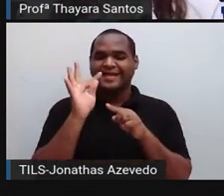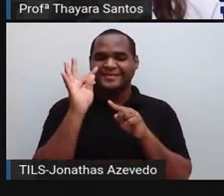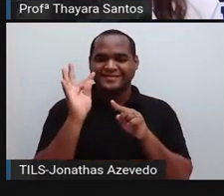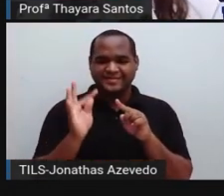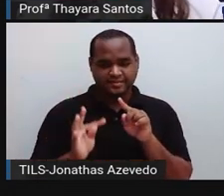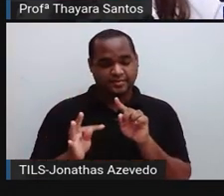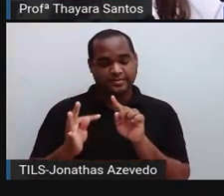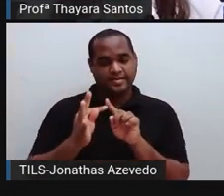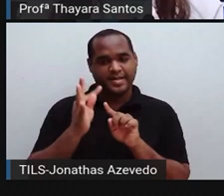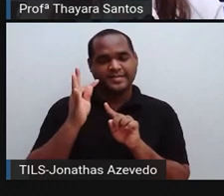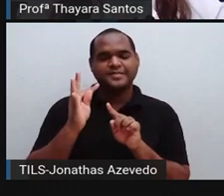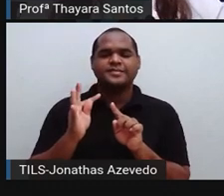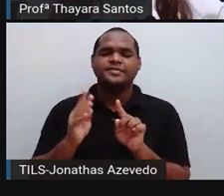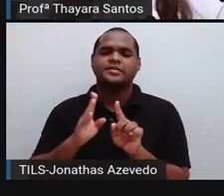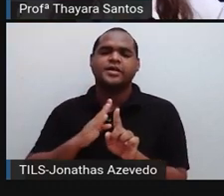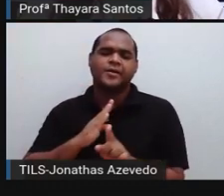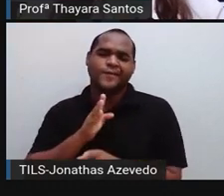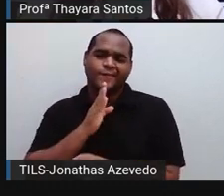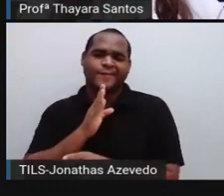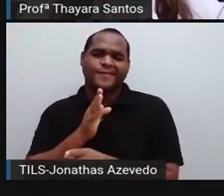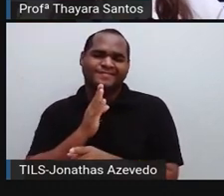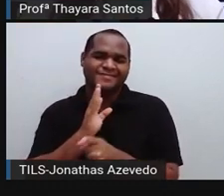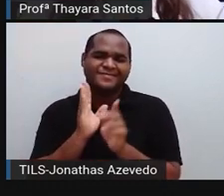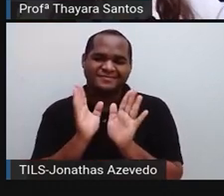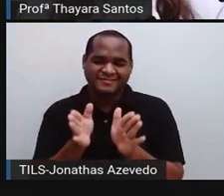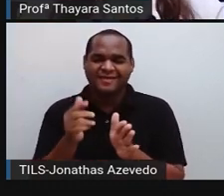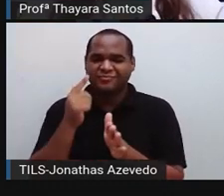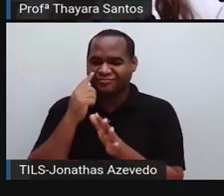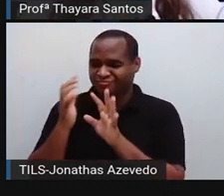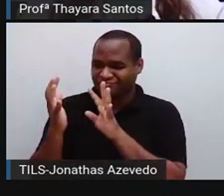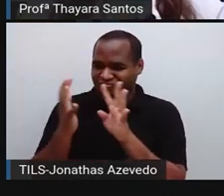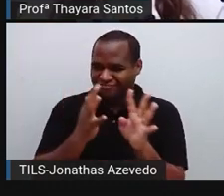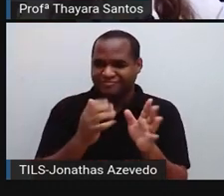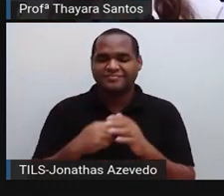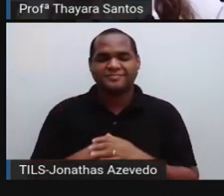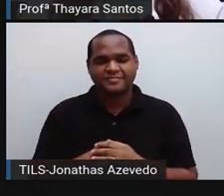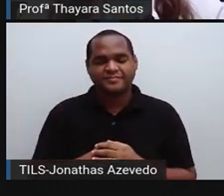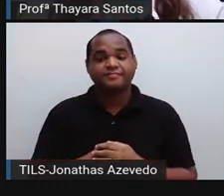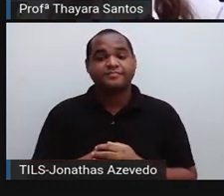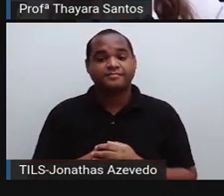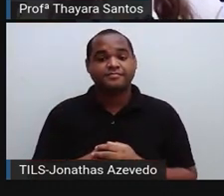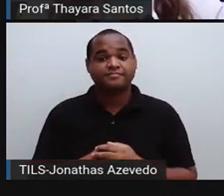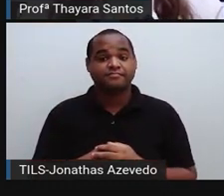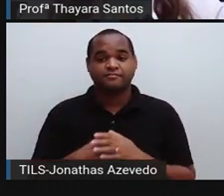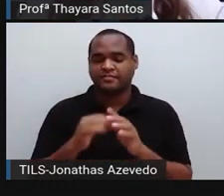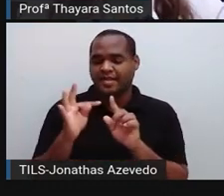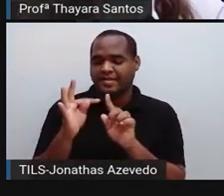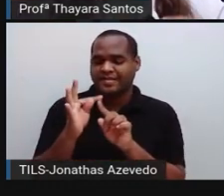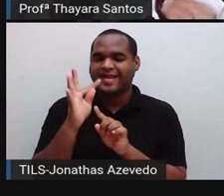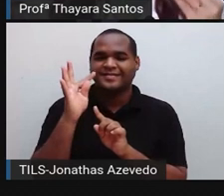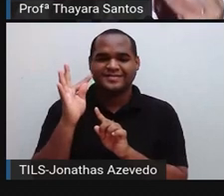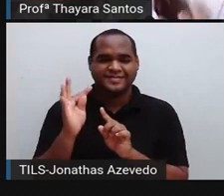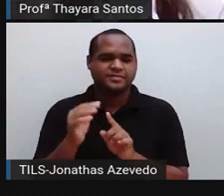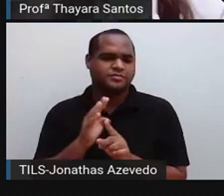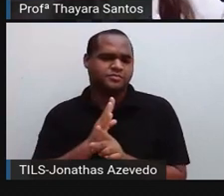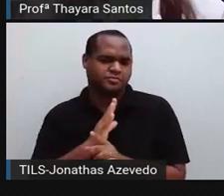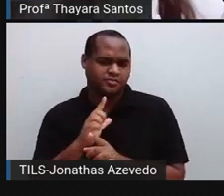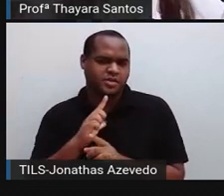que ele é bem conhecido, acredito que muitos de vocês já ouviram falar. O tétano, ele... A gente